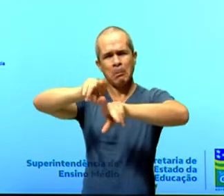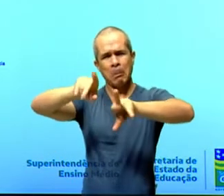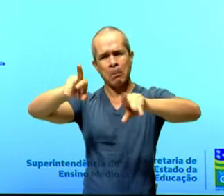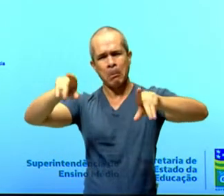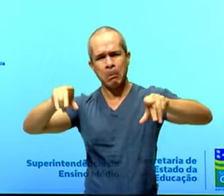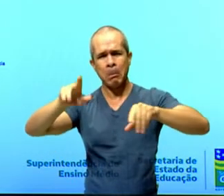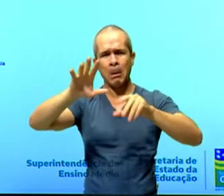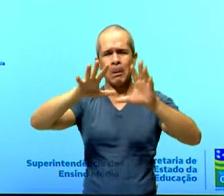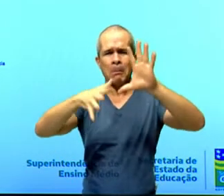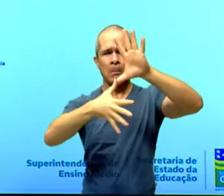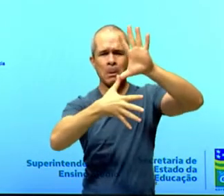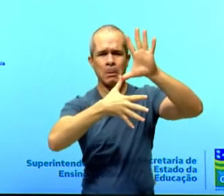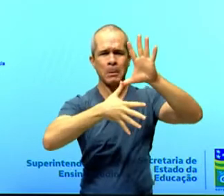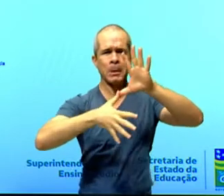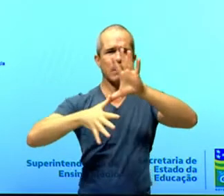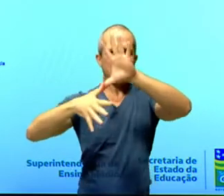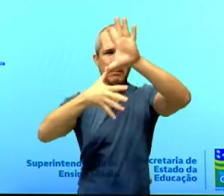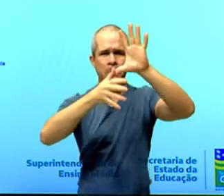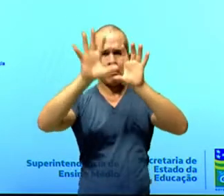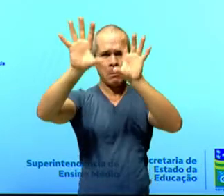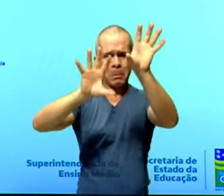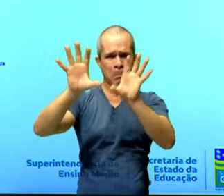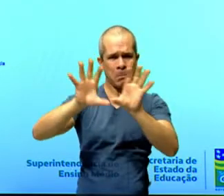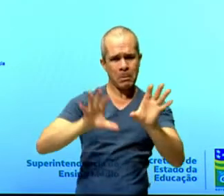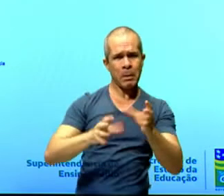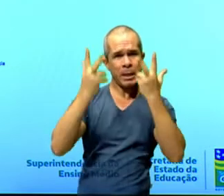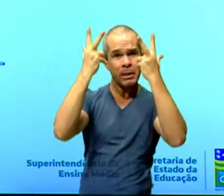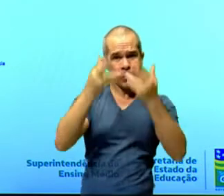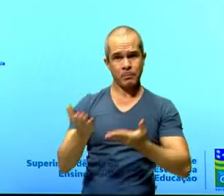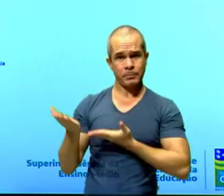conjuntura geopolítica ficou dessa forma.